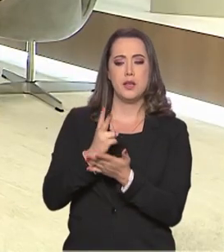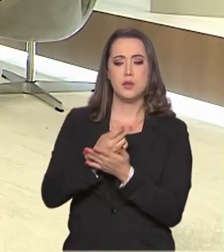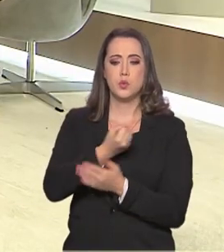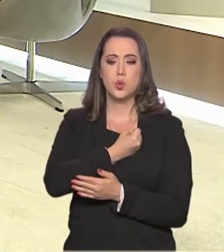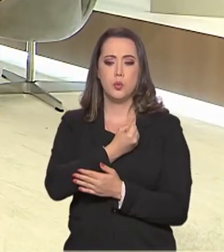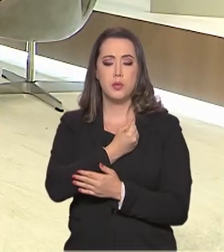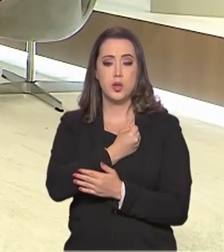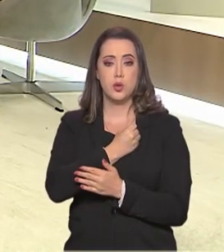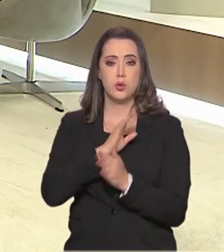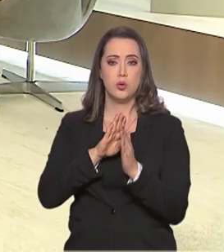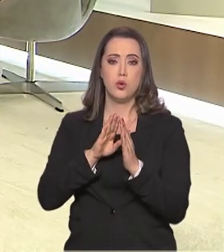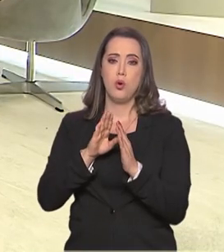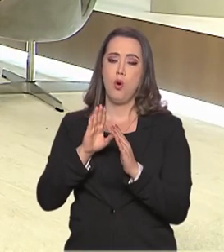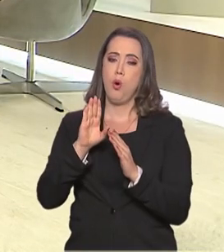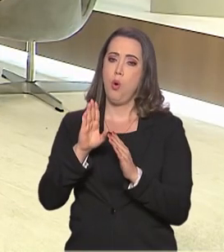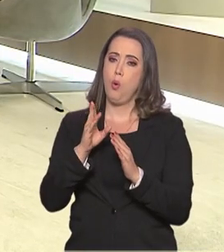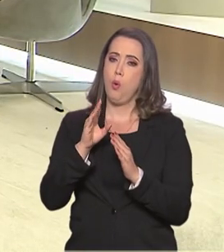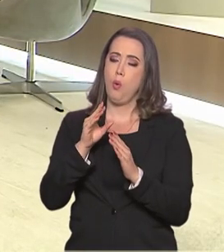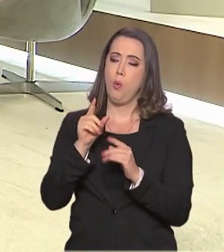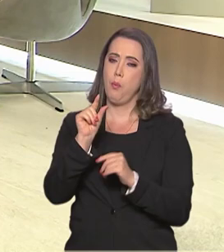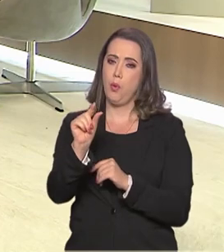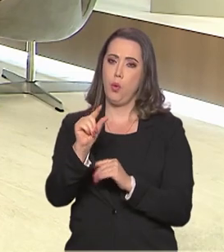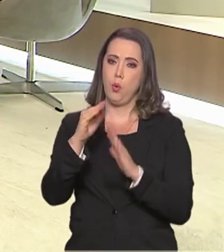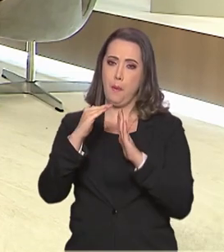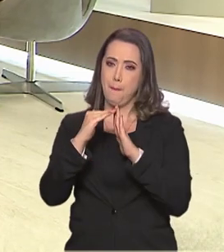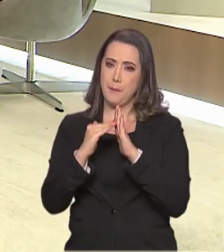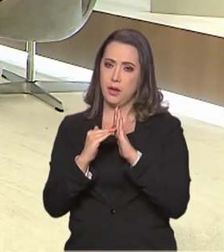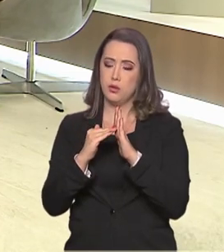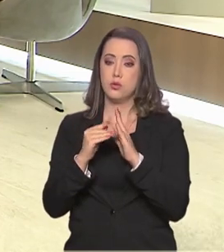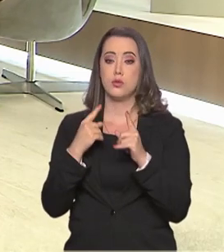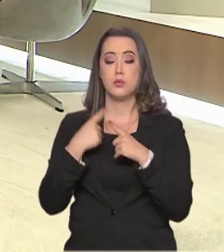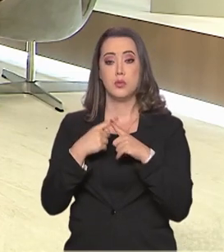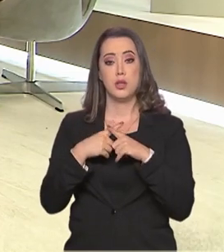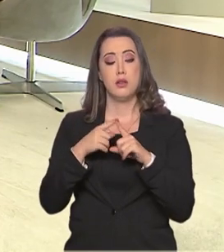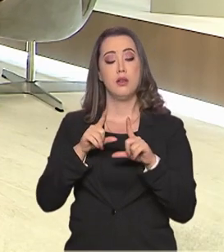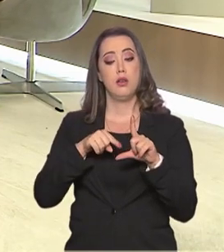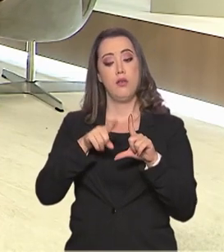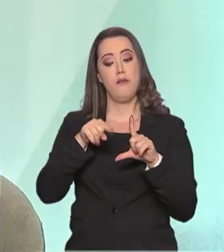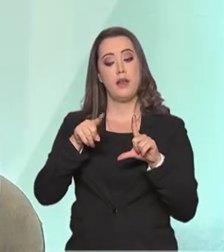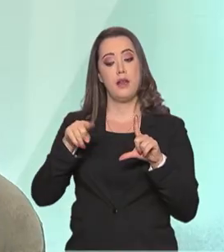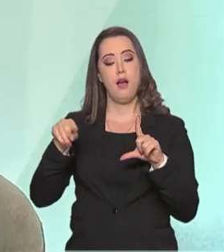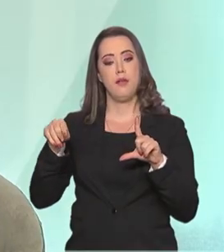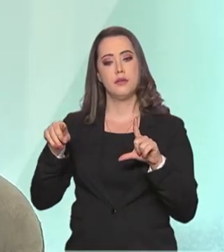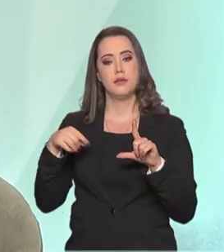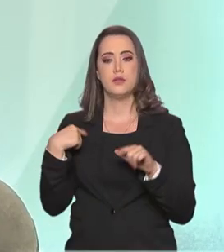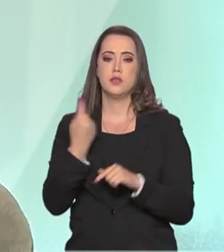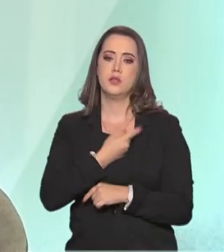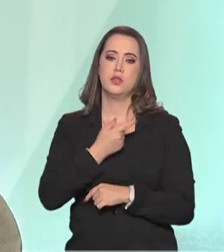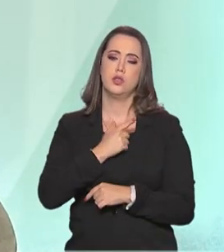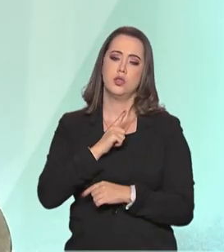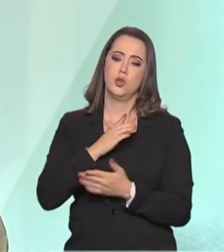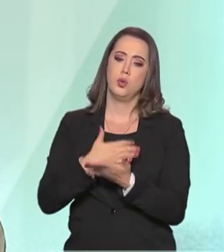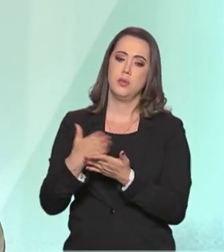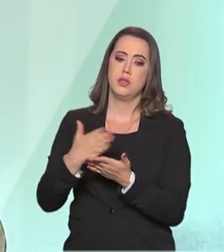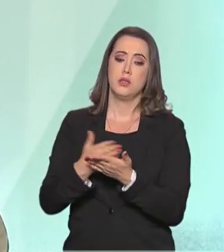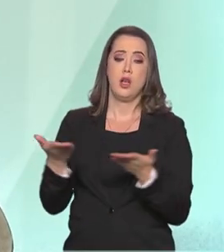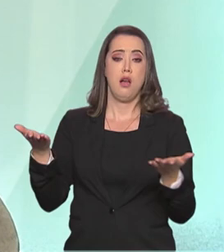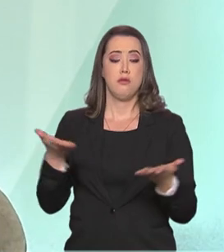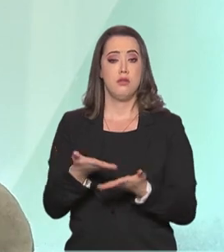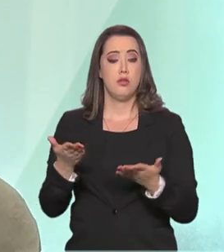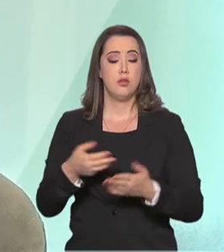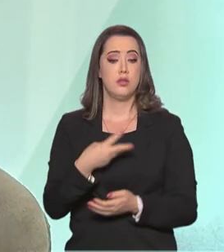número ou um pouquinho abaixo do mesmo número de medalhas, porque sempre há uma variável muito grande e a gente tem a introdução agora também